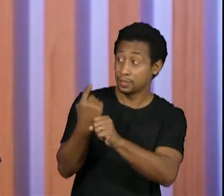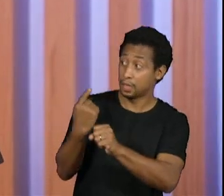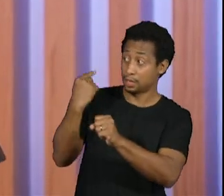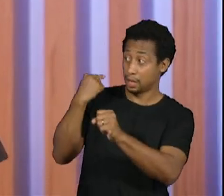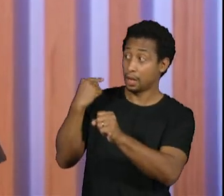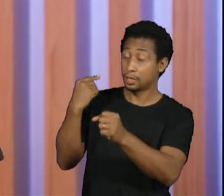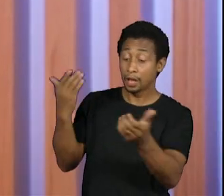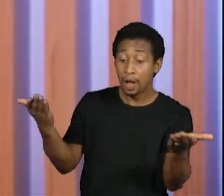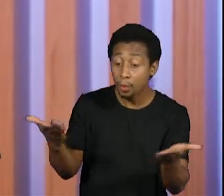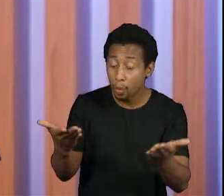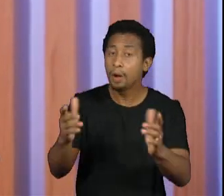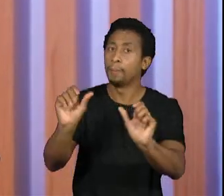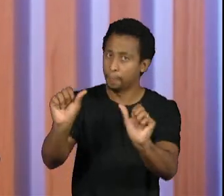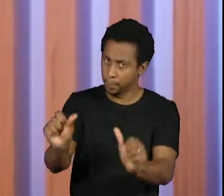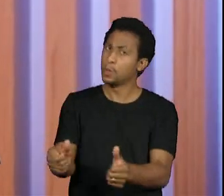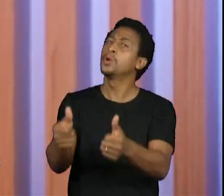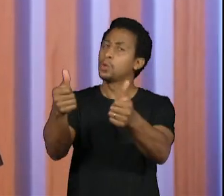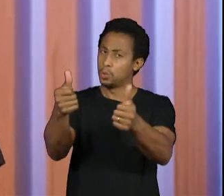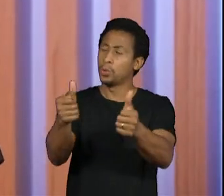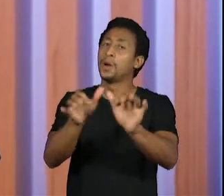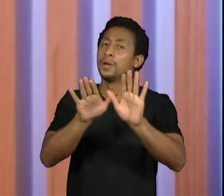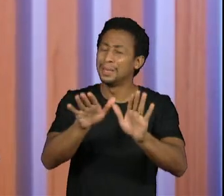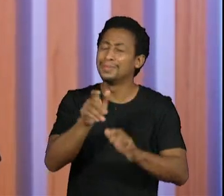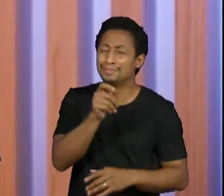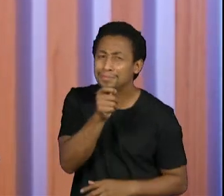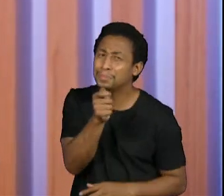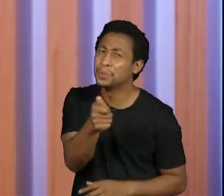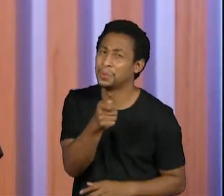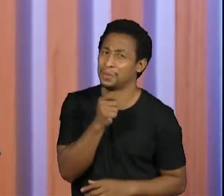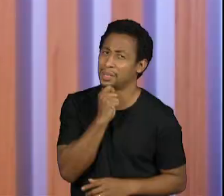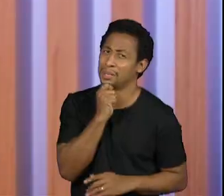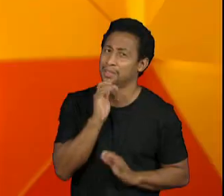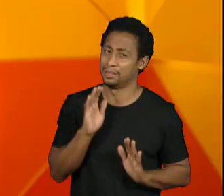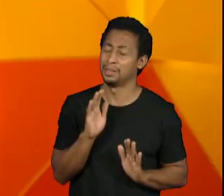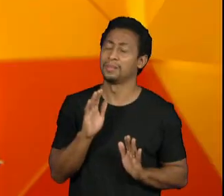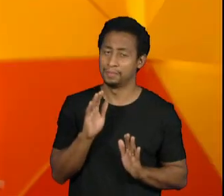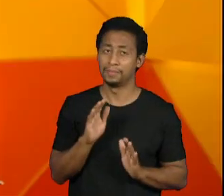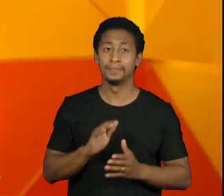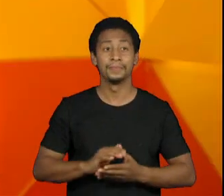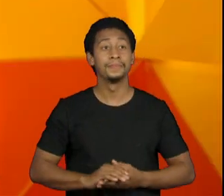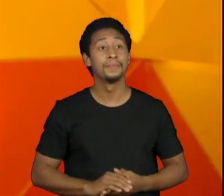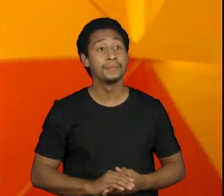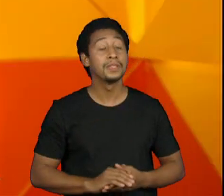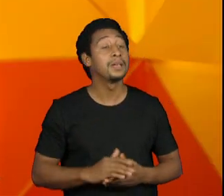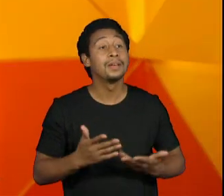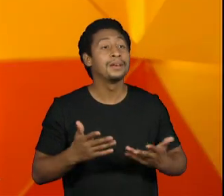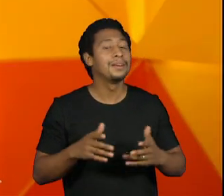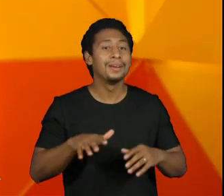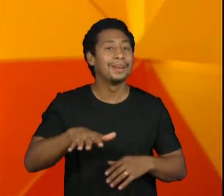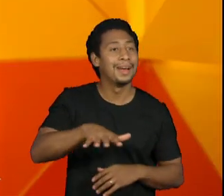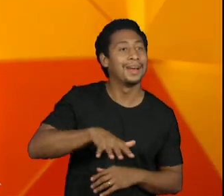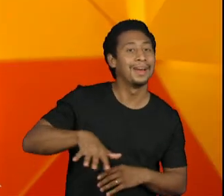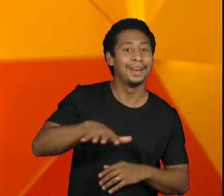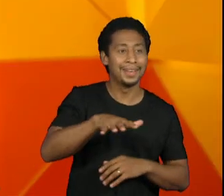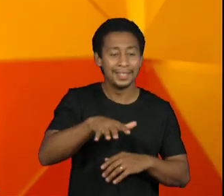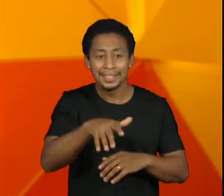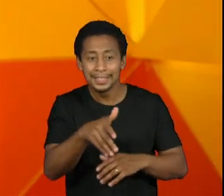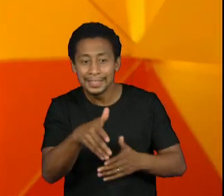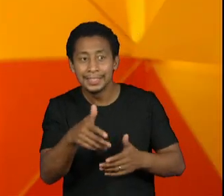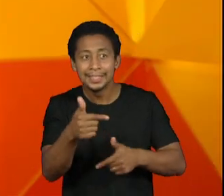pequeno. Acho que a gente precisa avançar muito mais por uma série de motivos. Joana, e essa timidez que o Pedro cita,